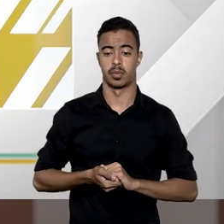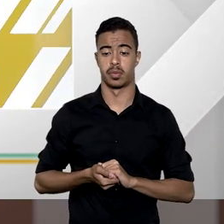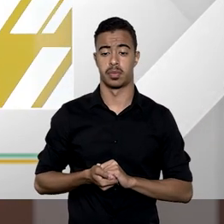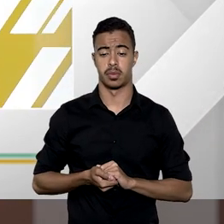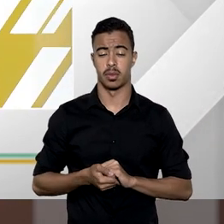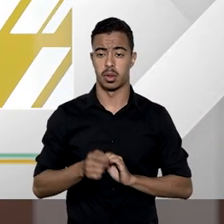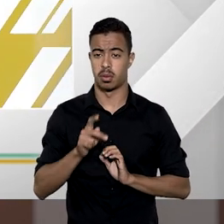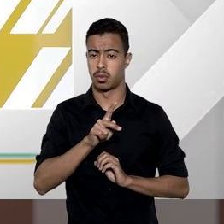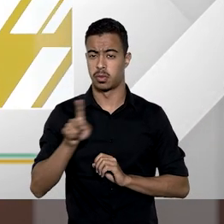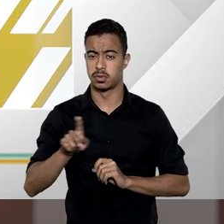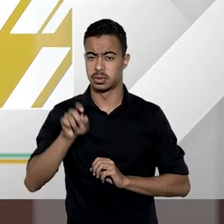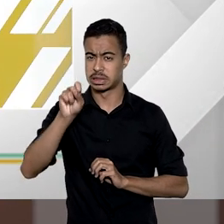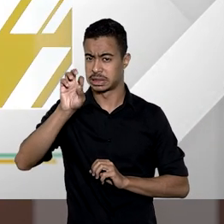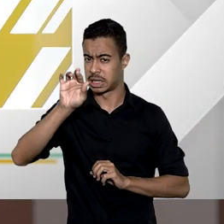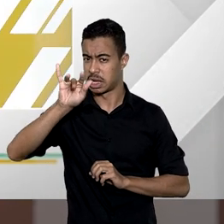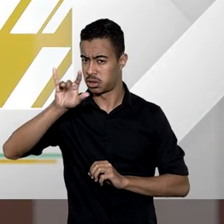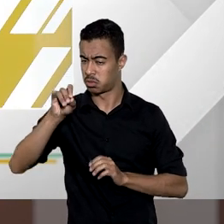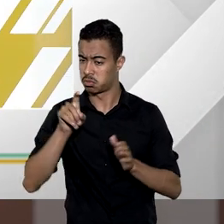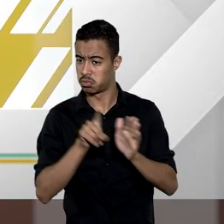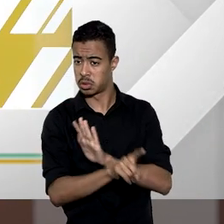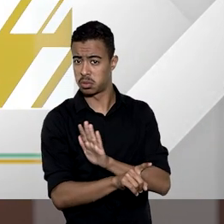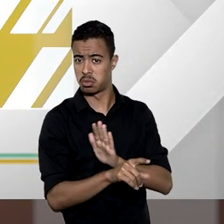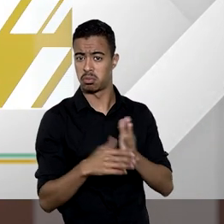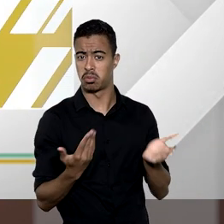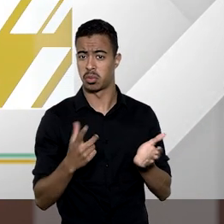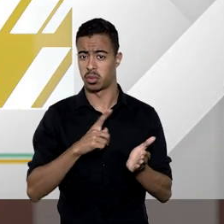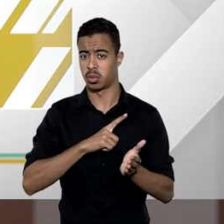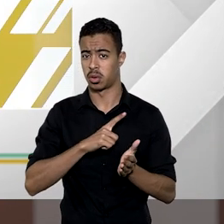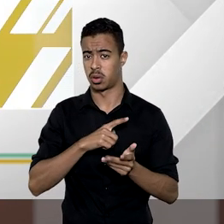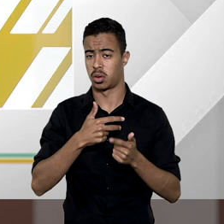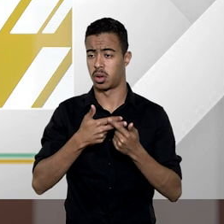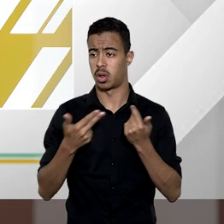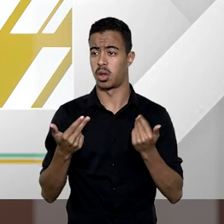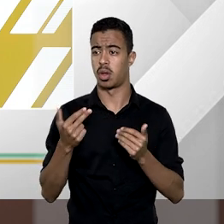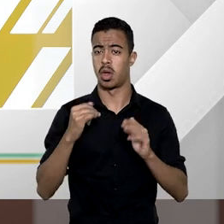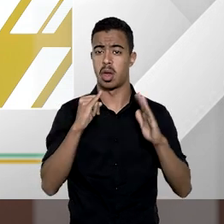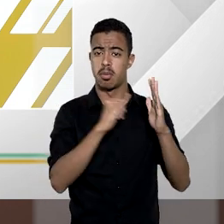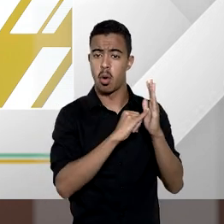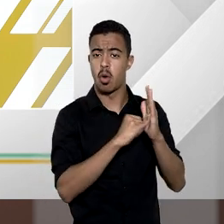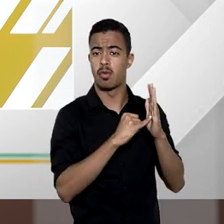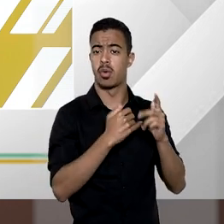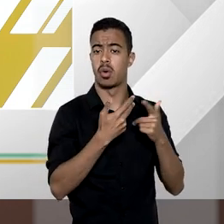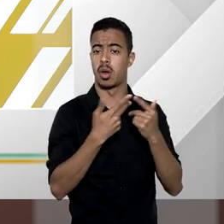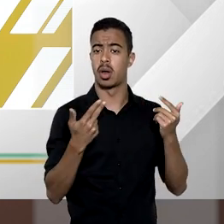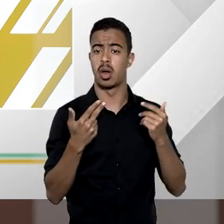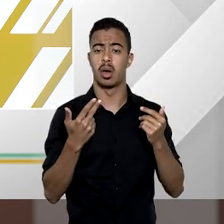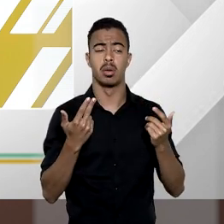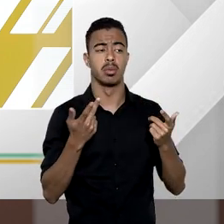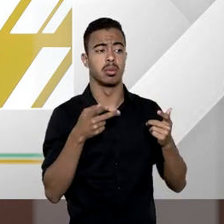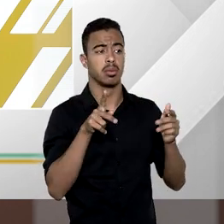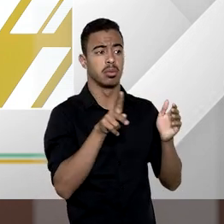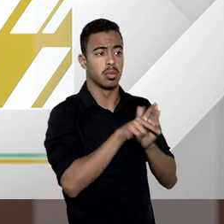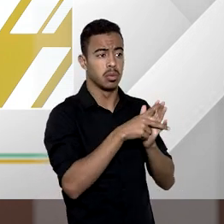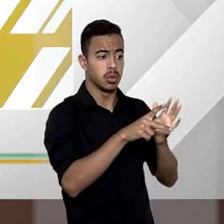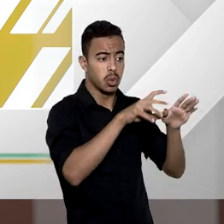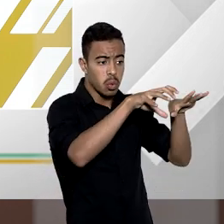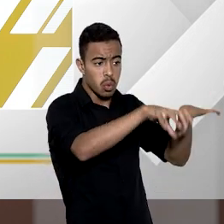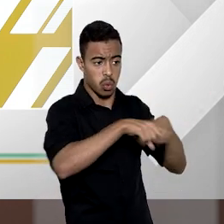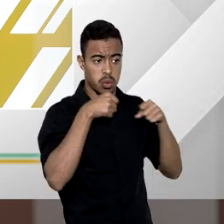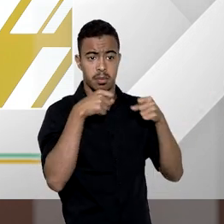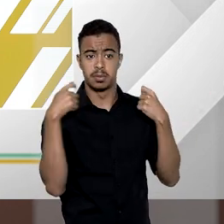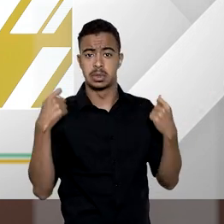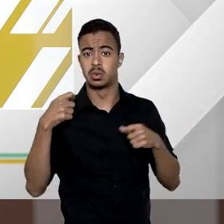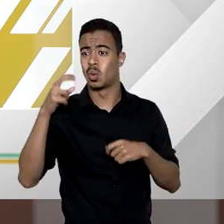professor Sérgio e cabe a emissão na posse do imóvel objeto de desapropriação feita com